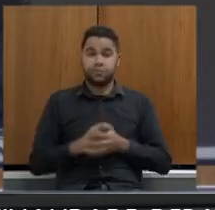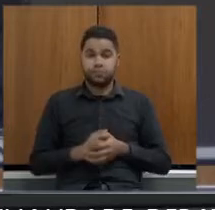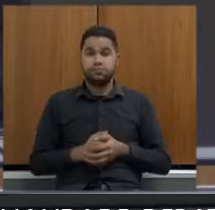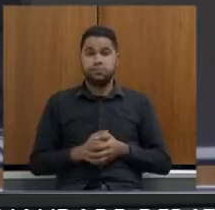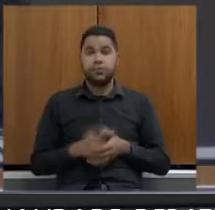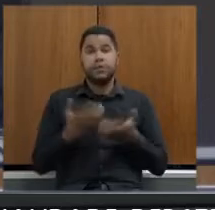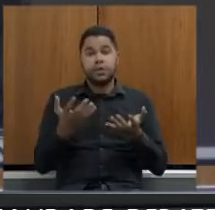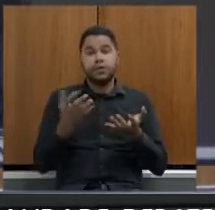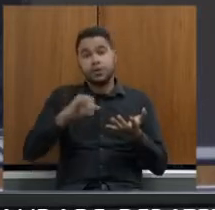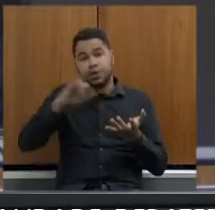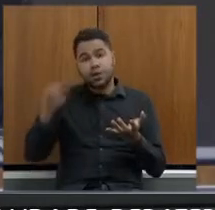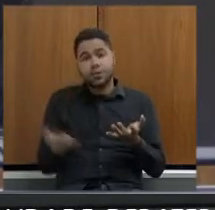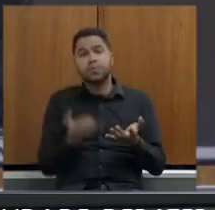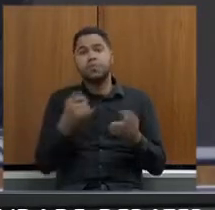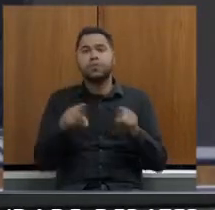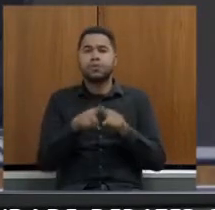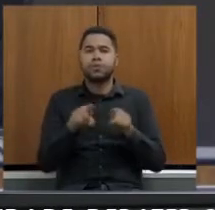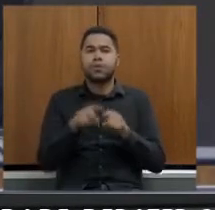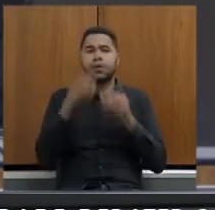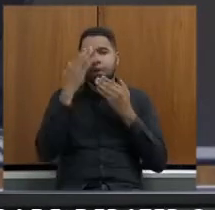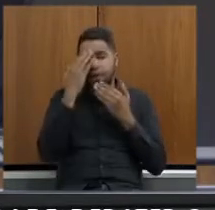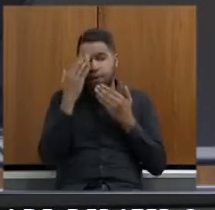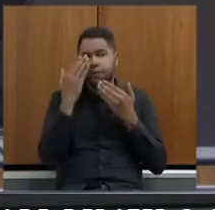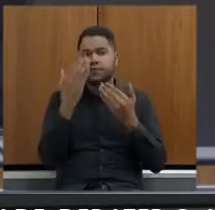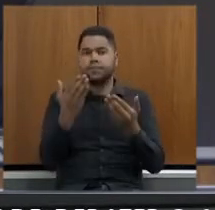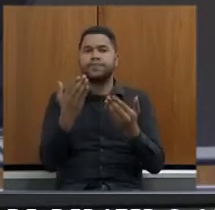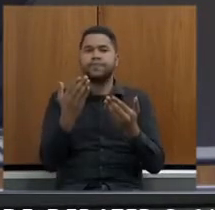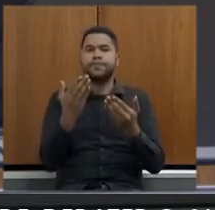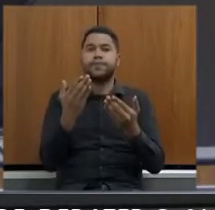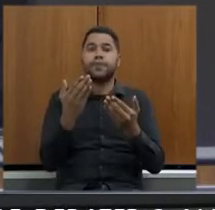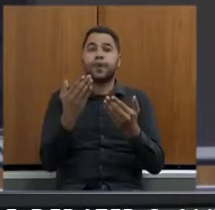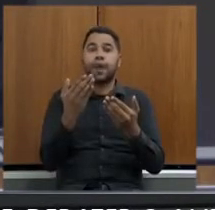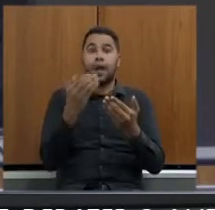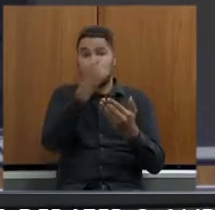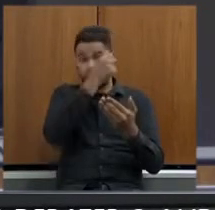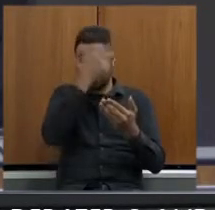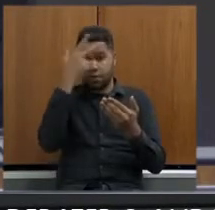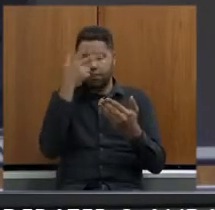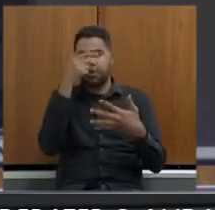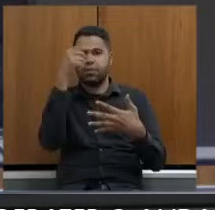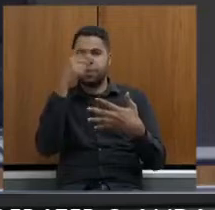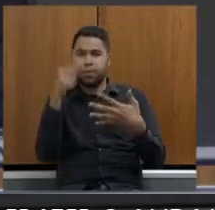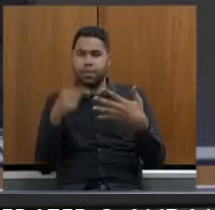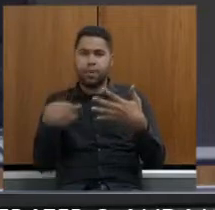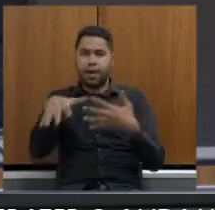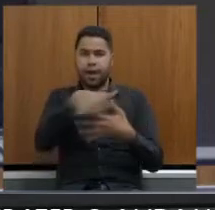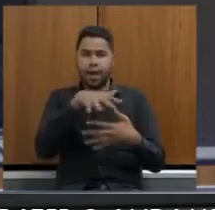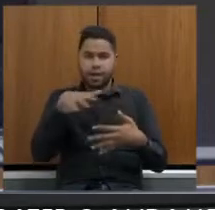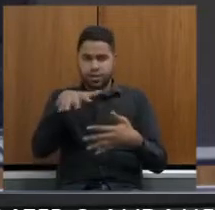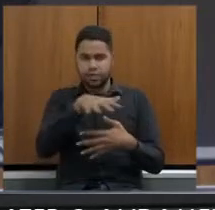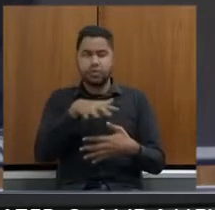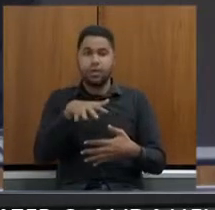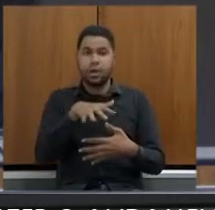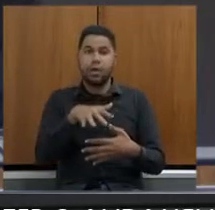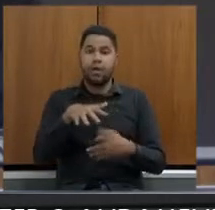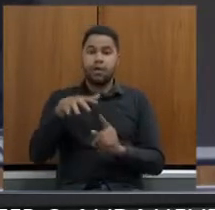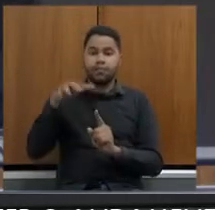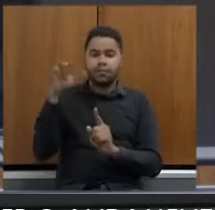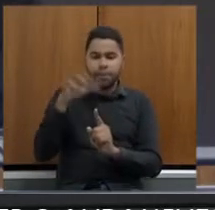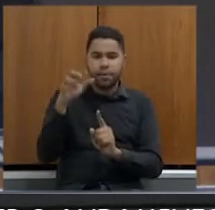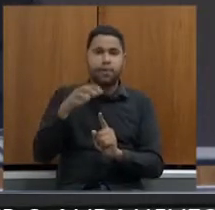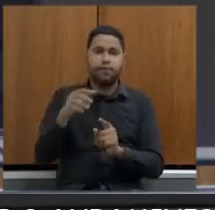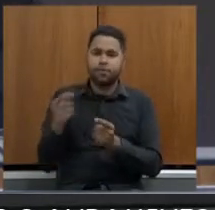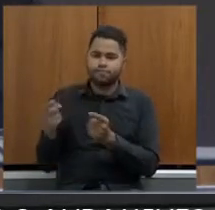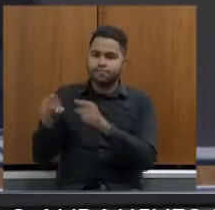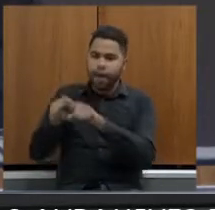eu queria aproveitar e agradecer aos prefeitos da região atingida porque é uma parceria que